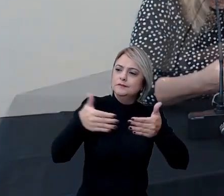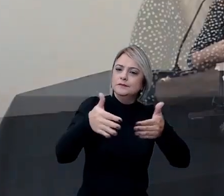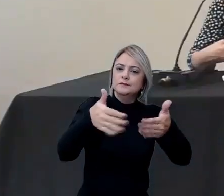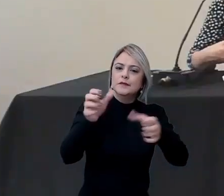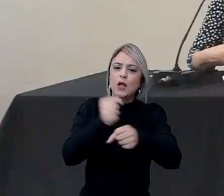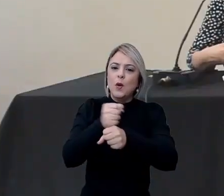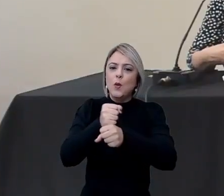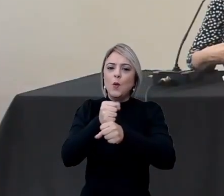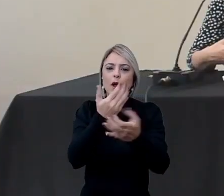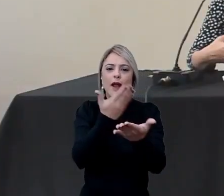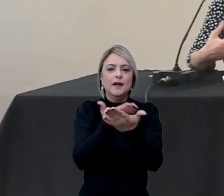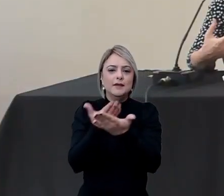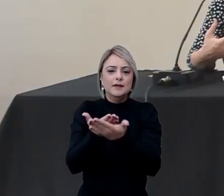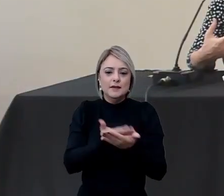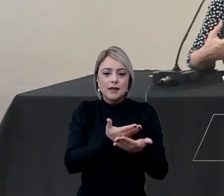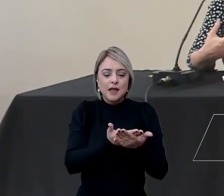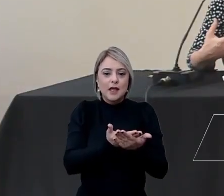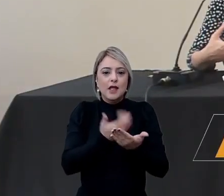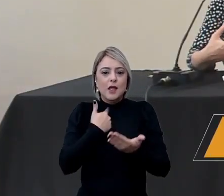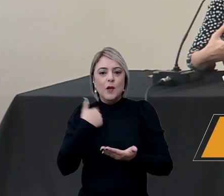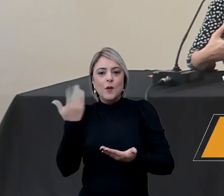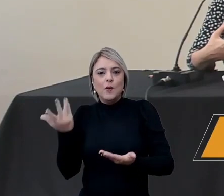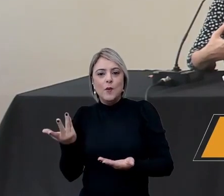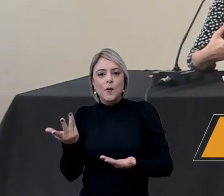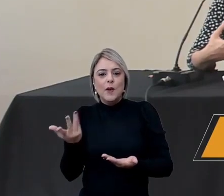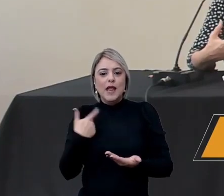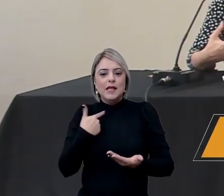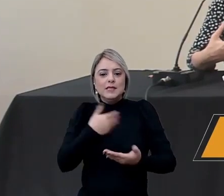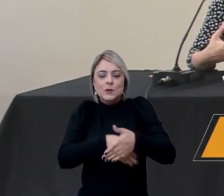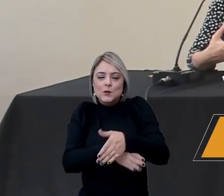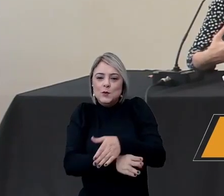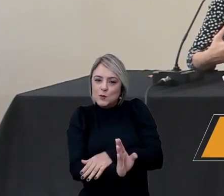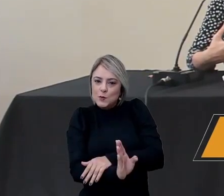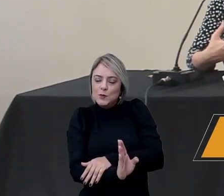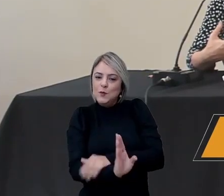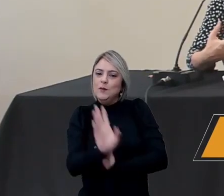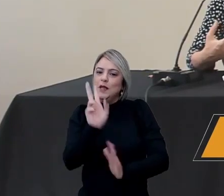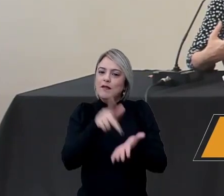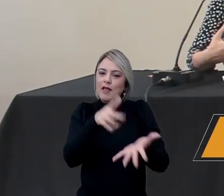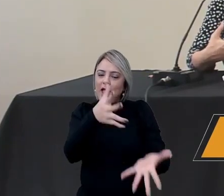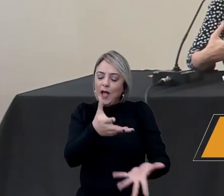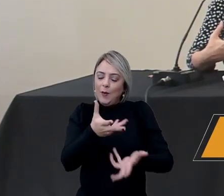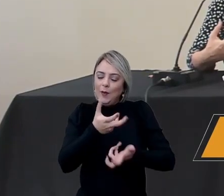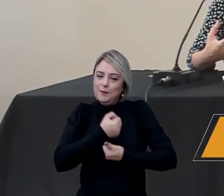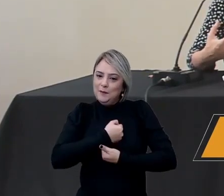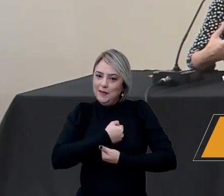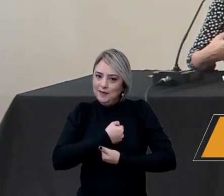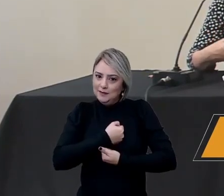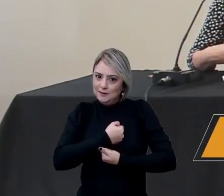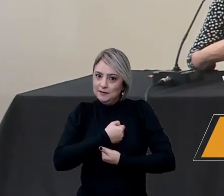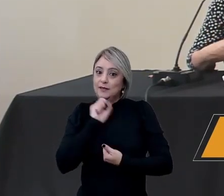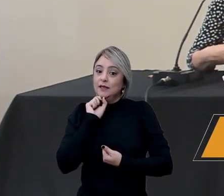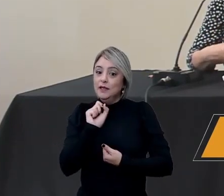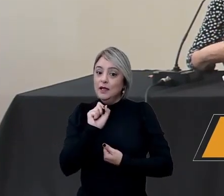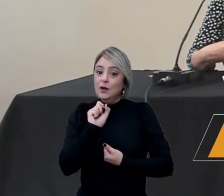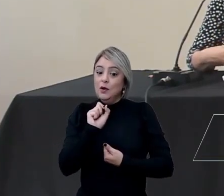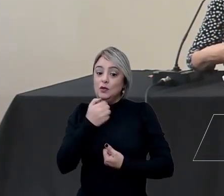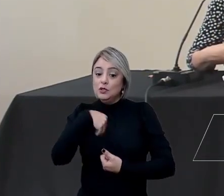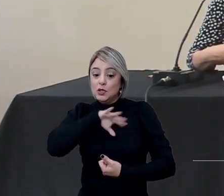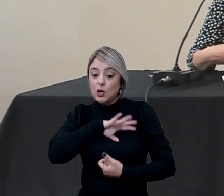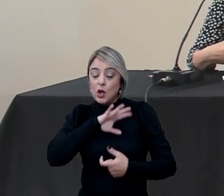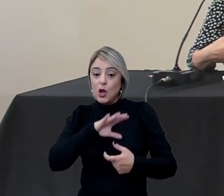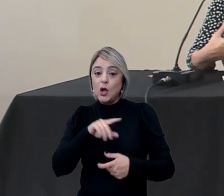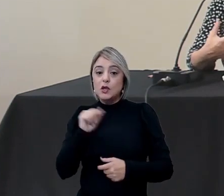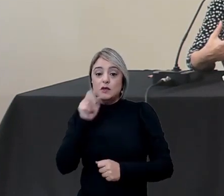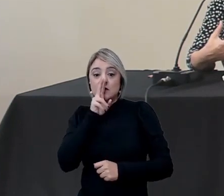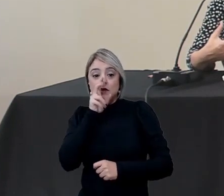letivo com esse ritual, que é, na verdade, esse acolhimento, onde a gente enfatiza